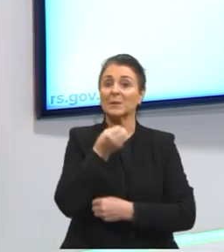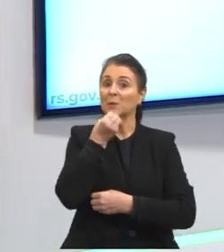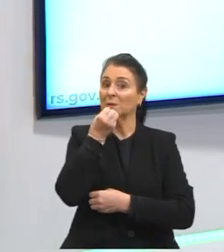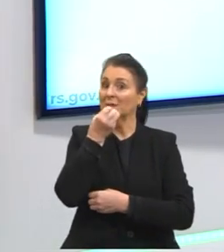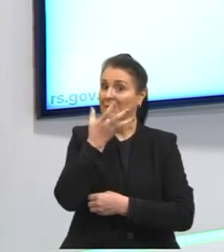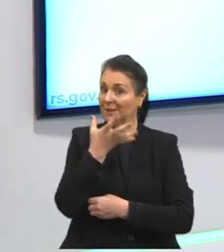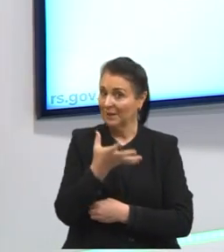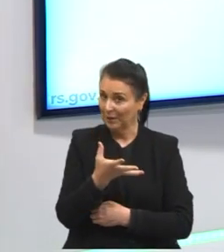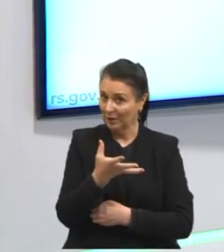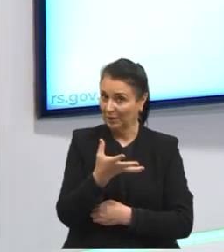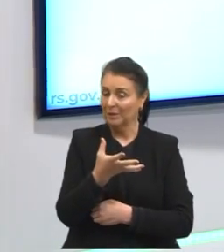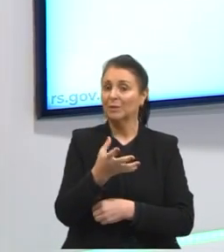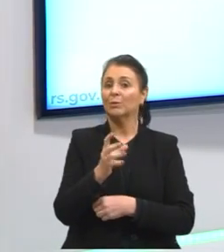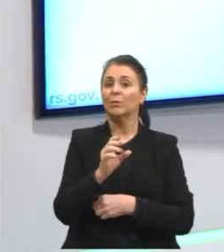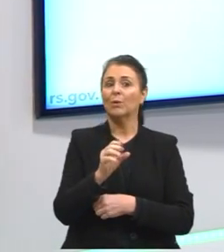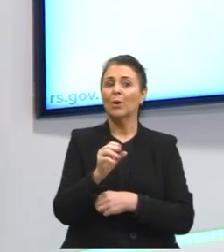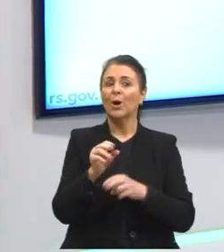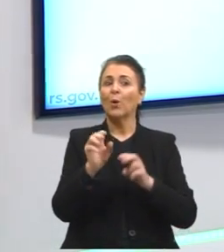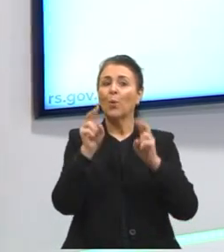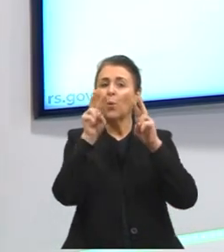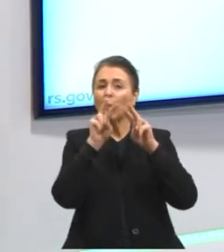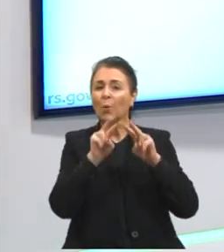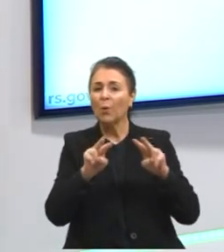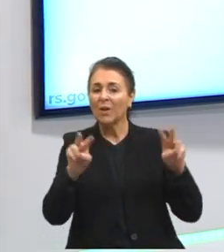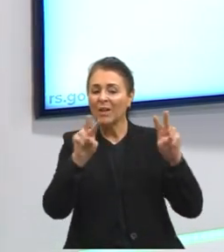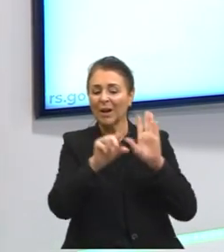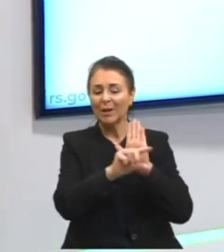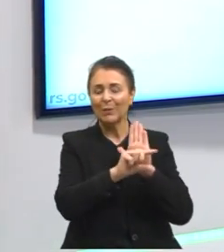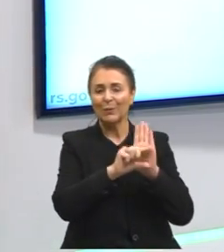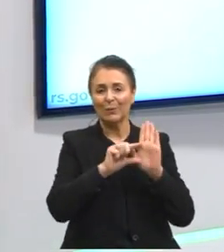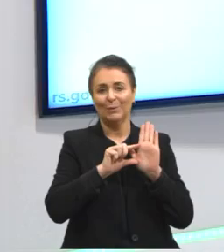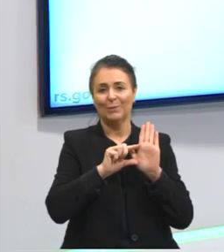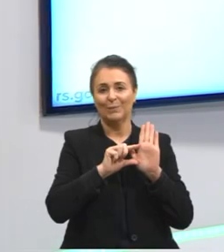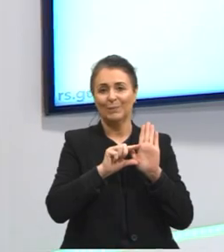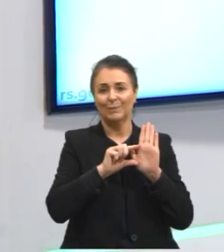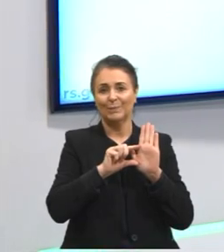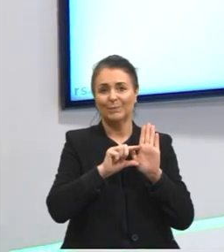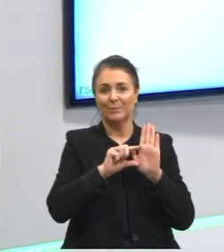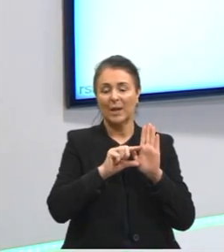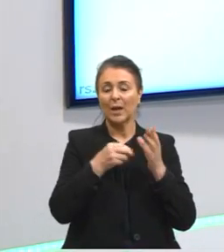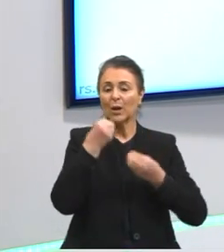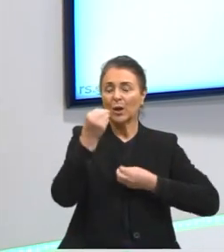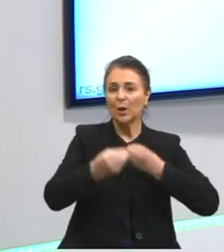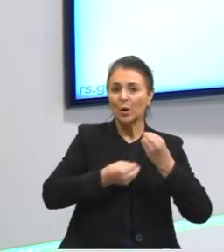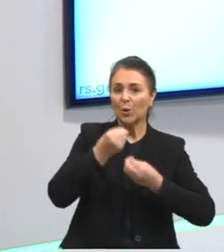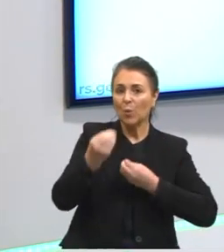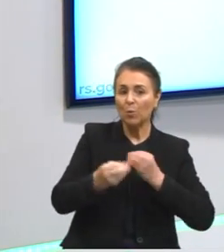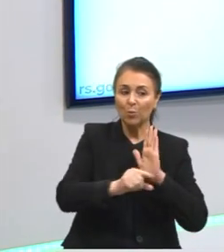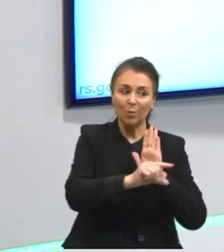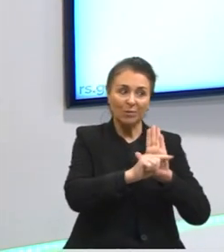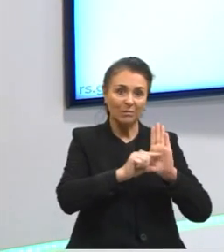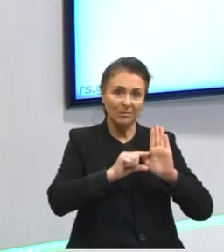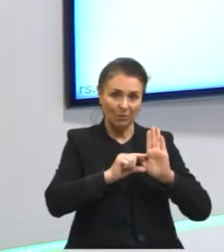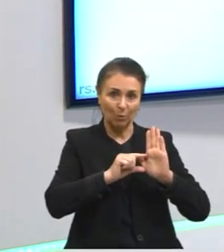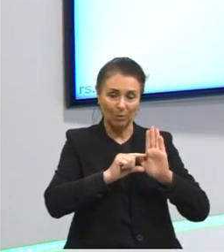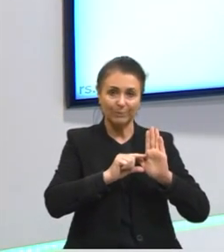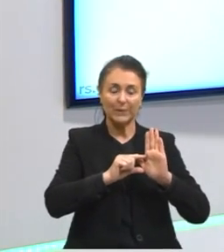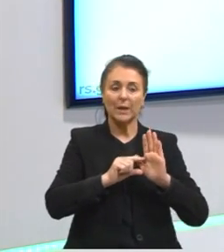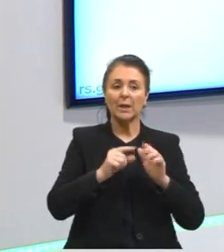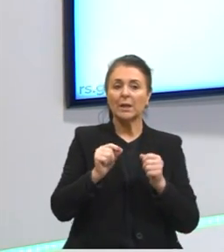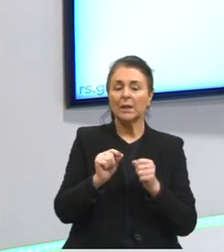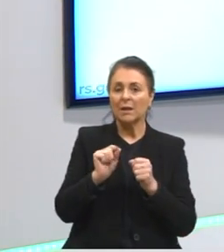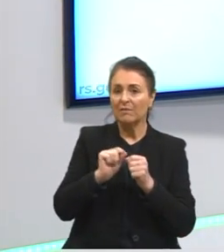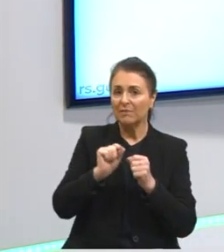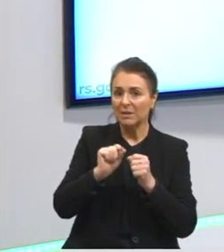sobre o olhar do autor. É como esse autor que está fazendo a